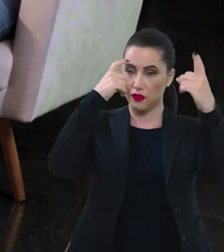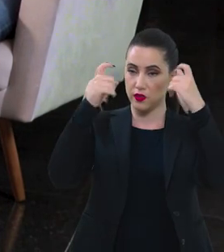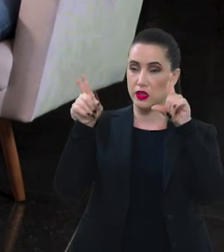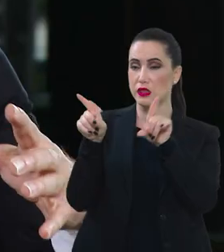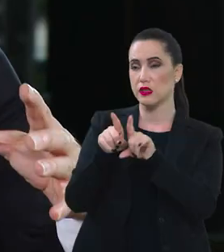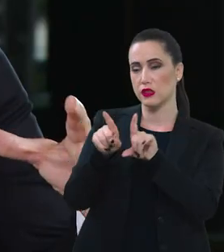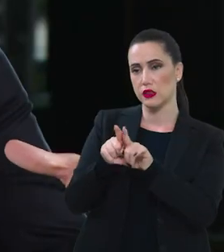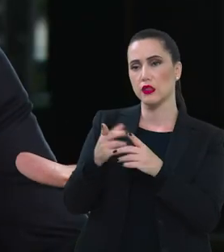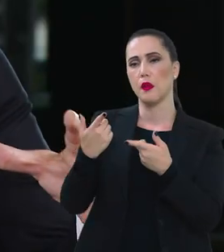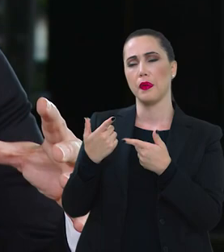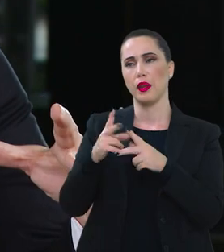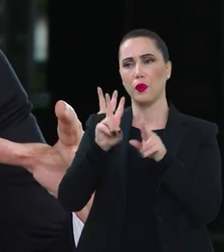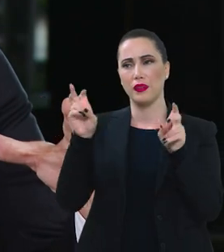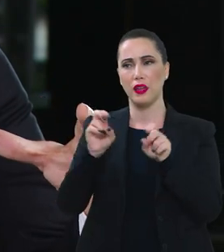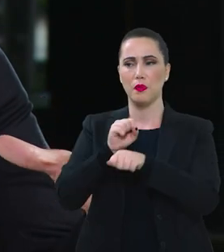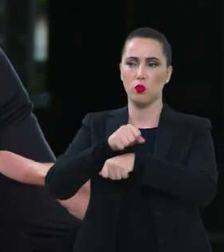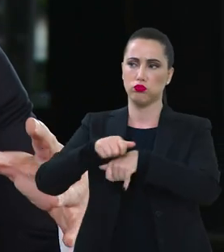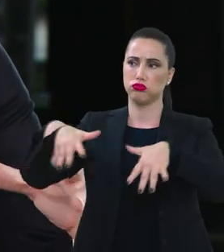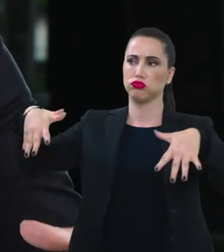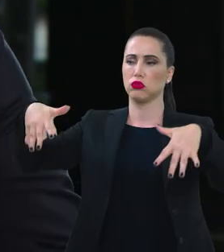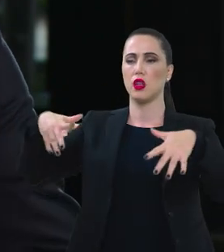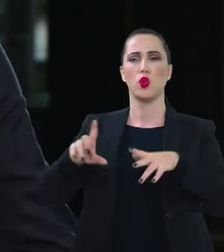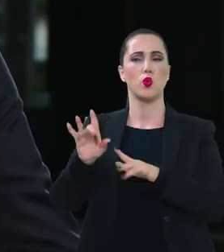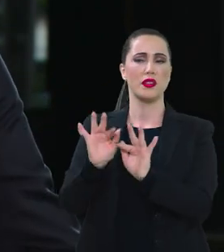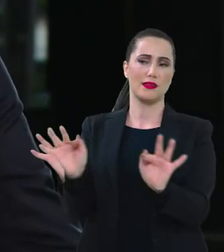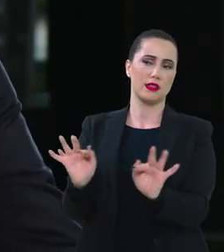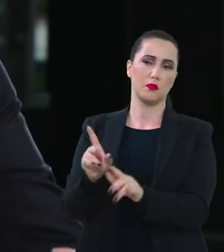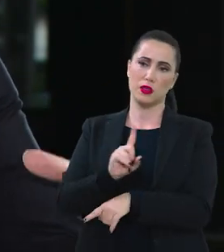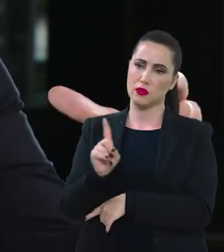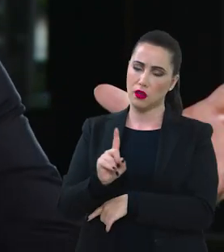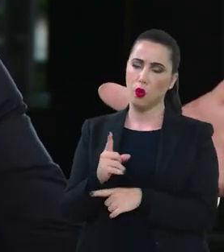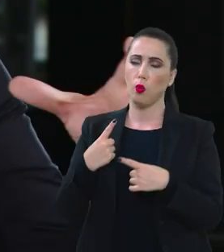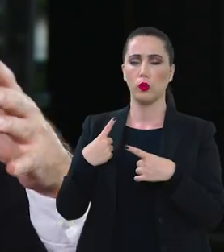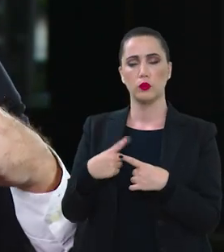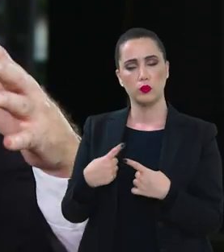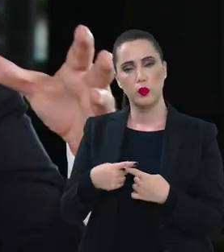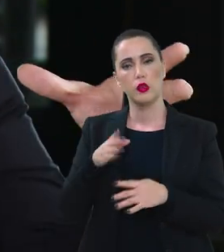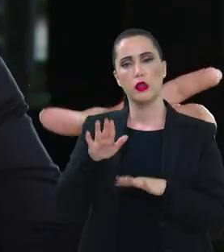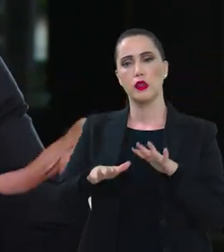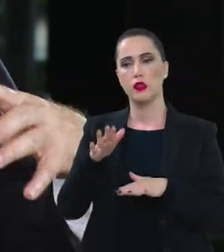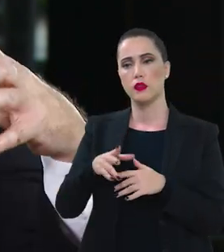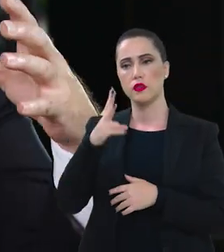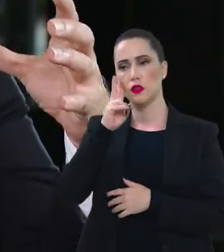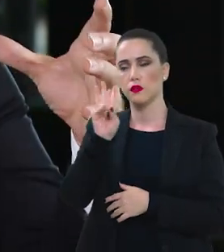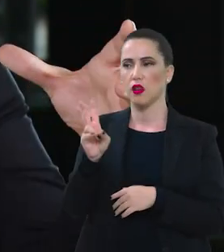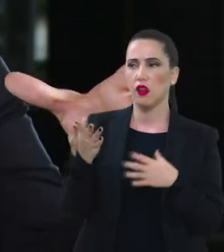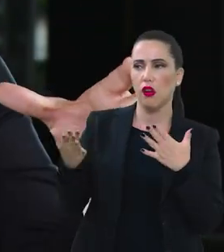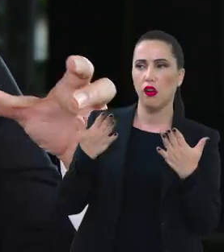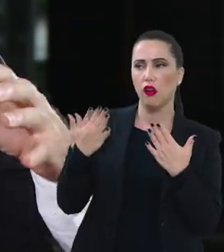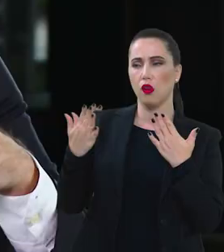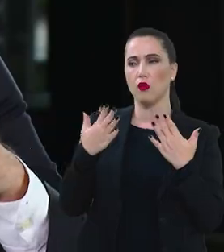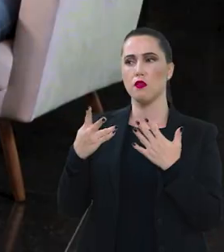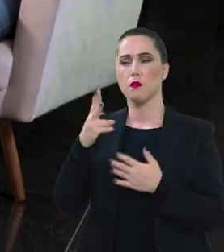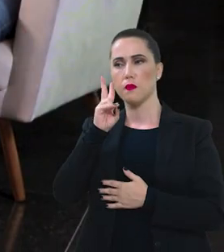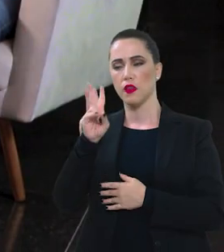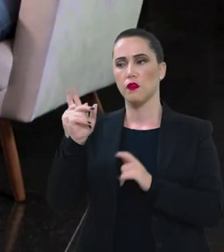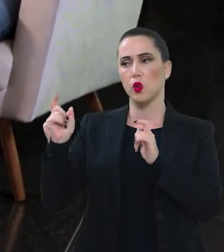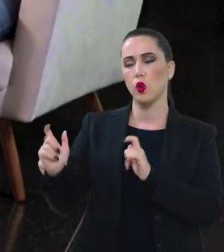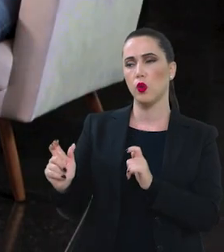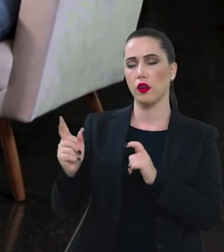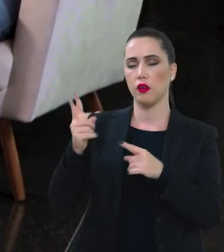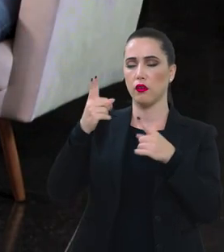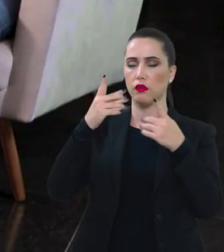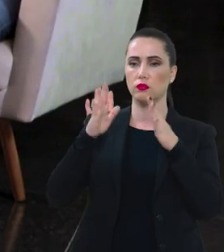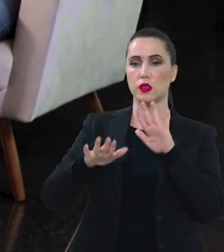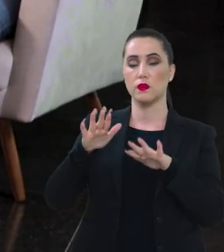violência também é uma questão difusa não é uma questão simples ela é meio translúcida quer dizer você está em um